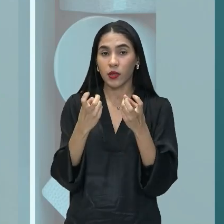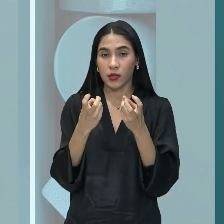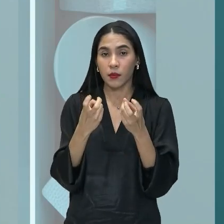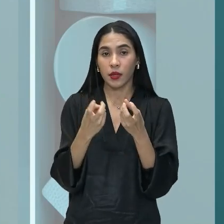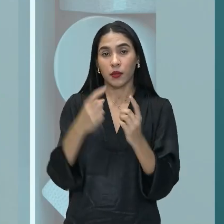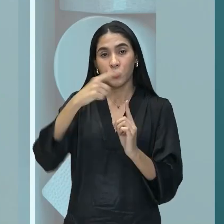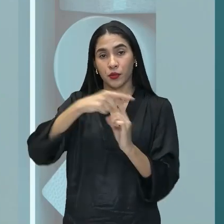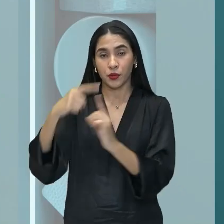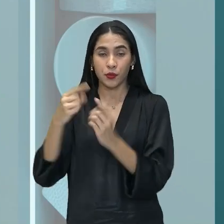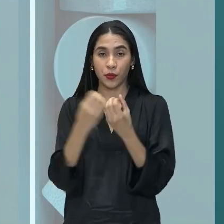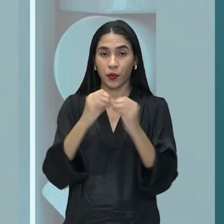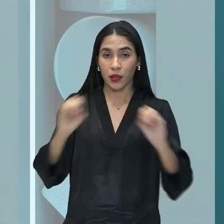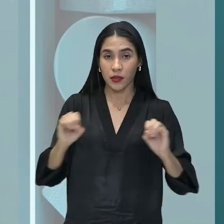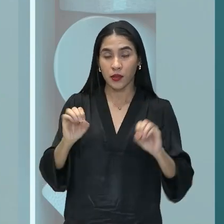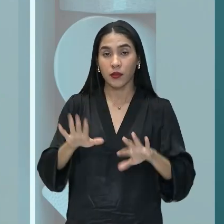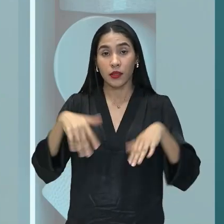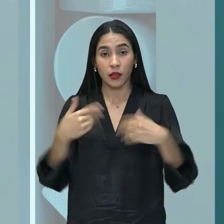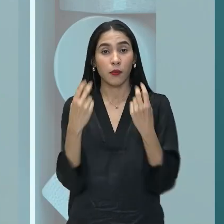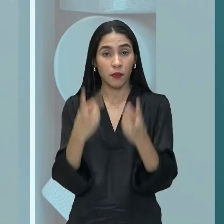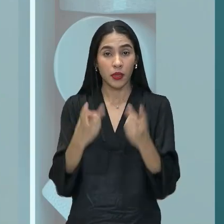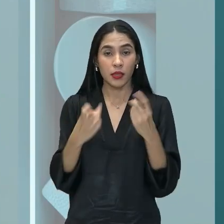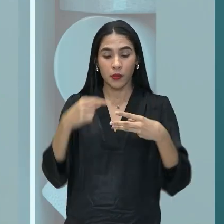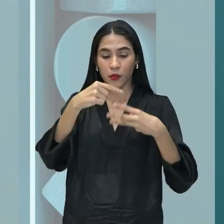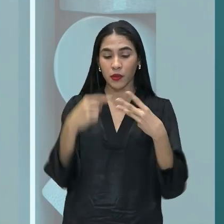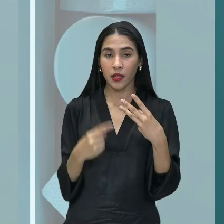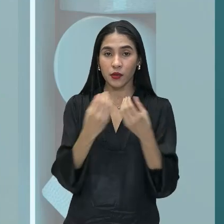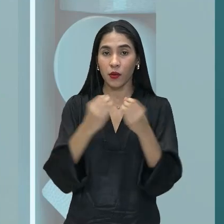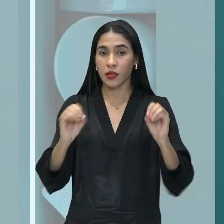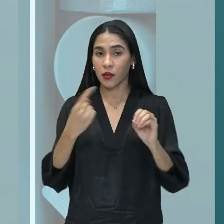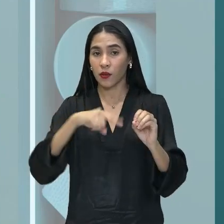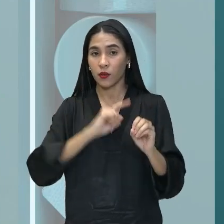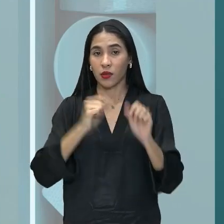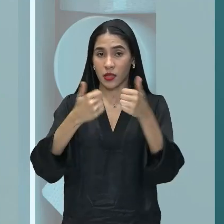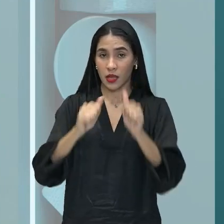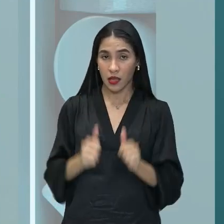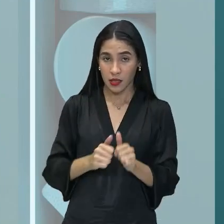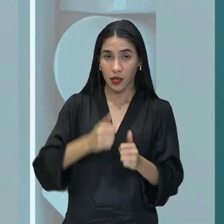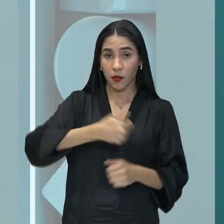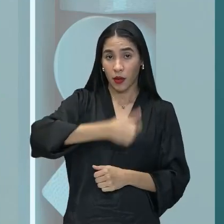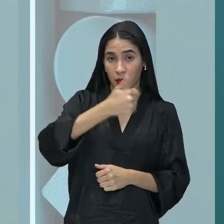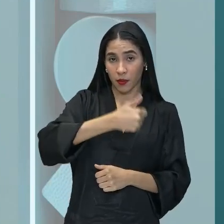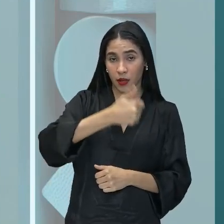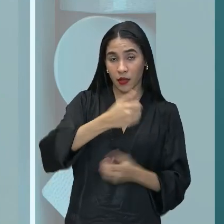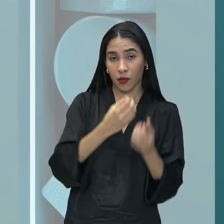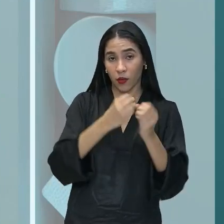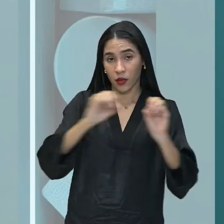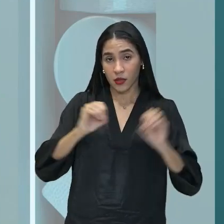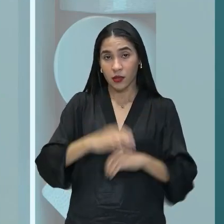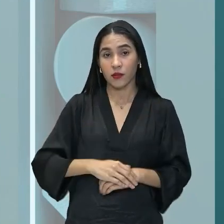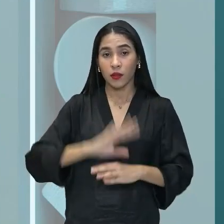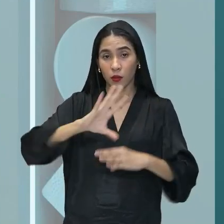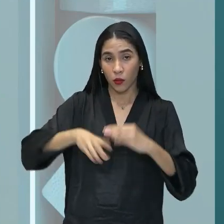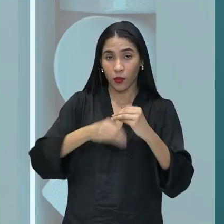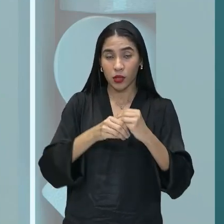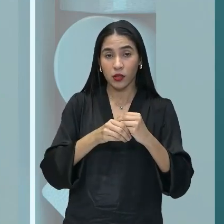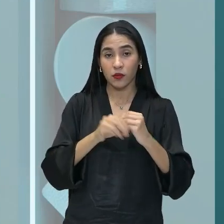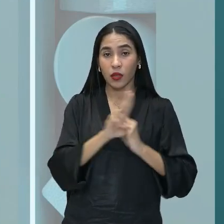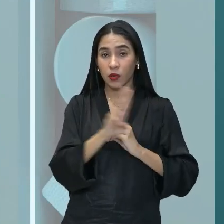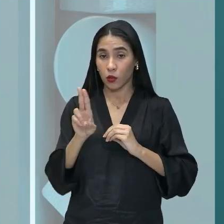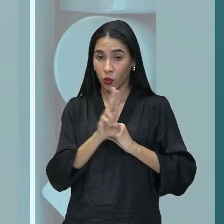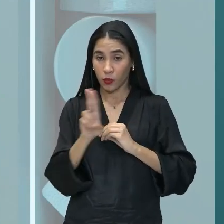oração, certo? Então observe que nessas três orações que nós analisamos, a primeira, que é a completiva nominal,